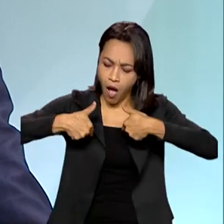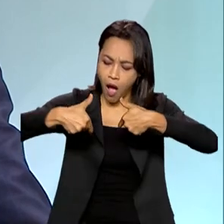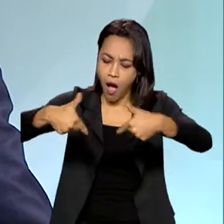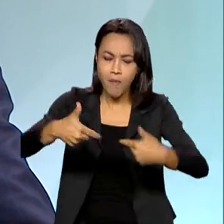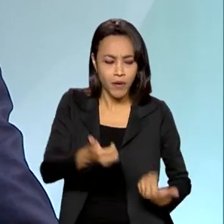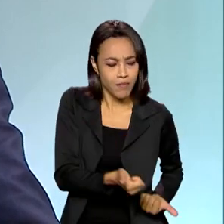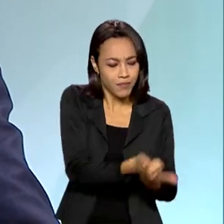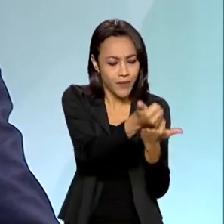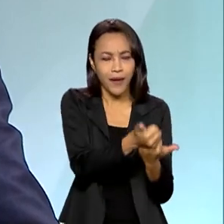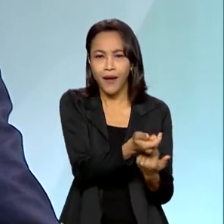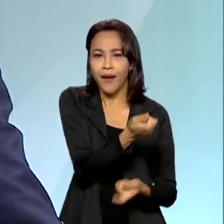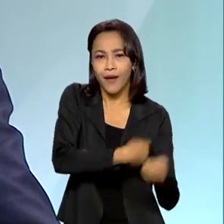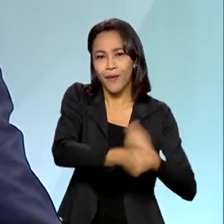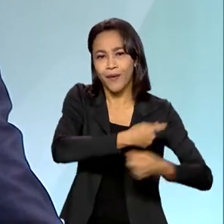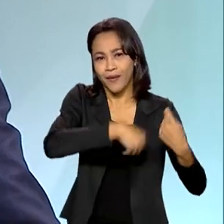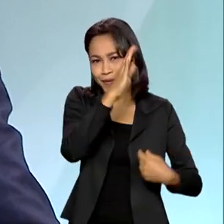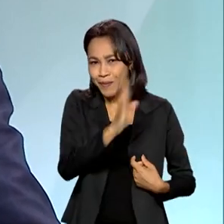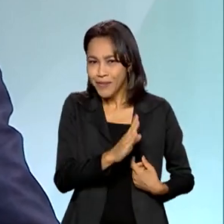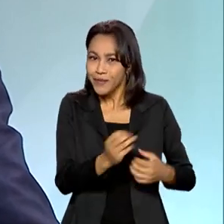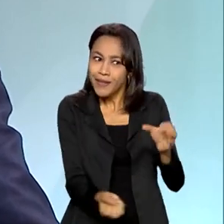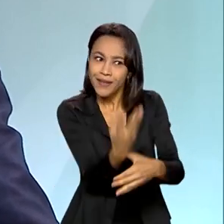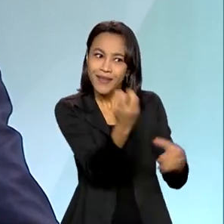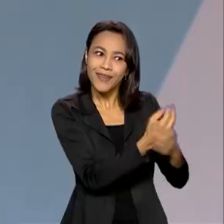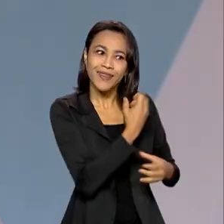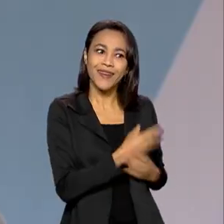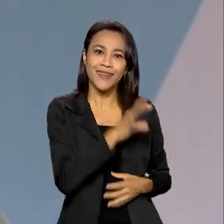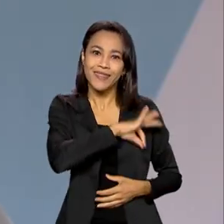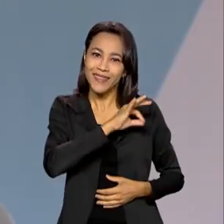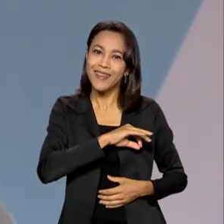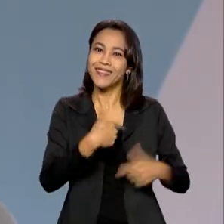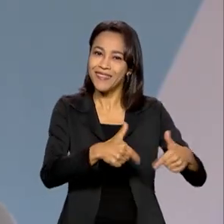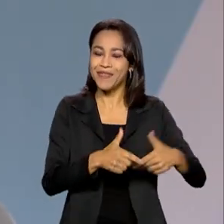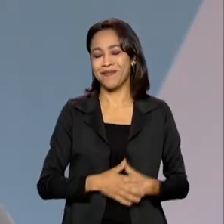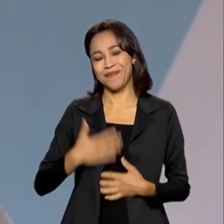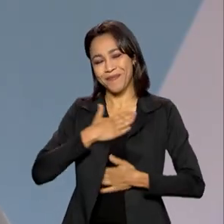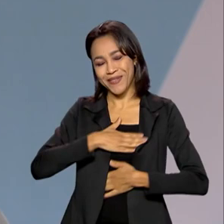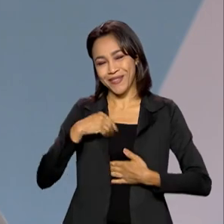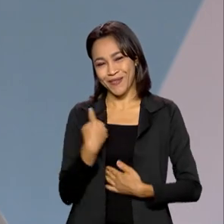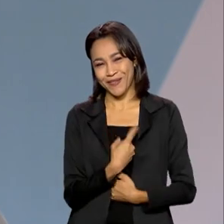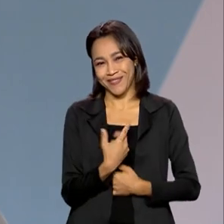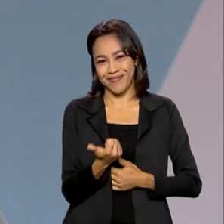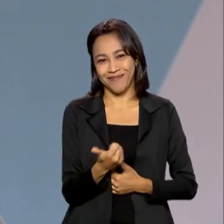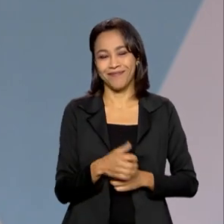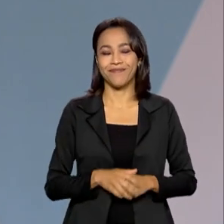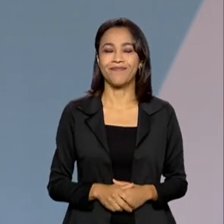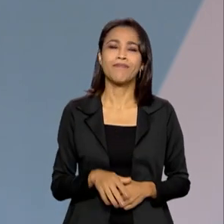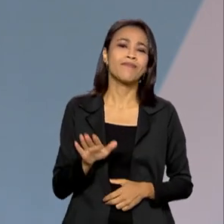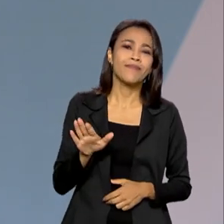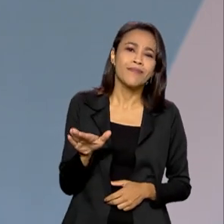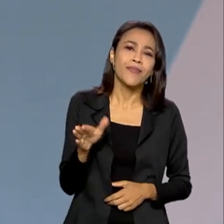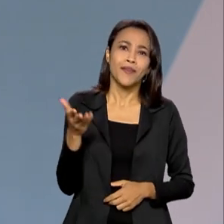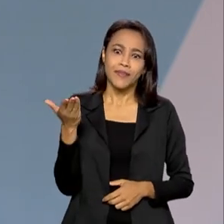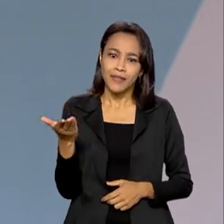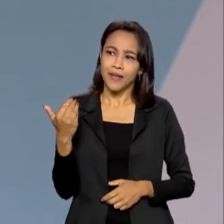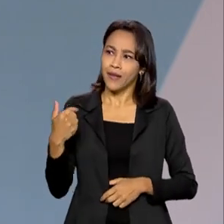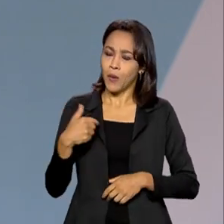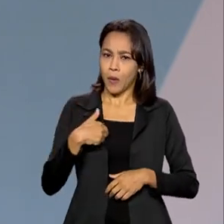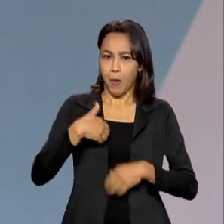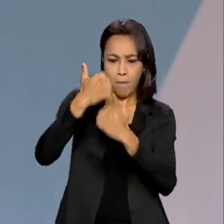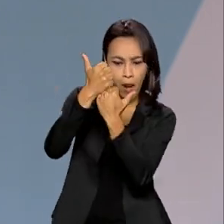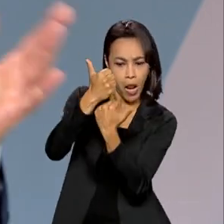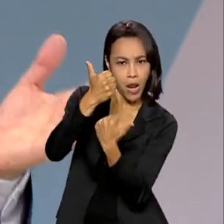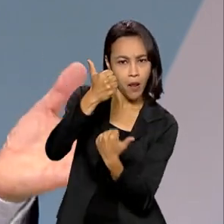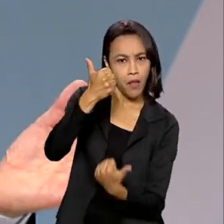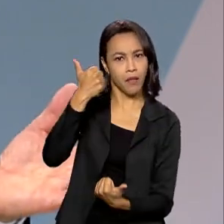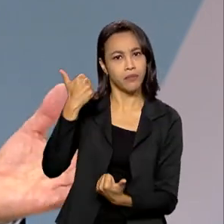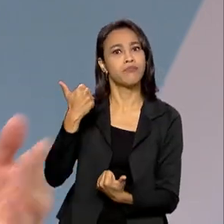para cada vez mais gerarmos emprego e renda nesse país. Prazer é todo nosso, presidente. O senhor, que é um servidor de carreira do Banco